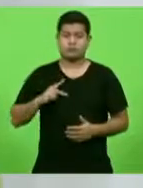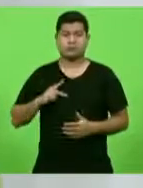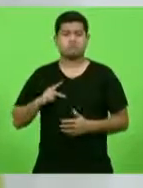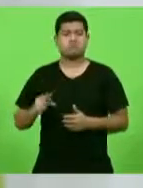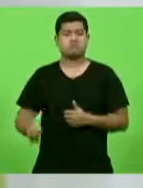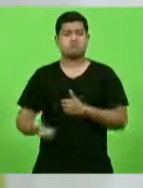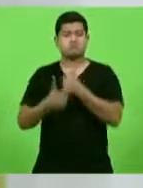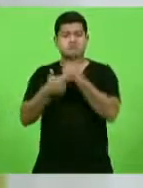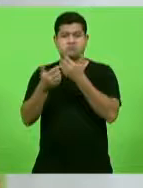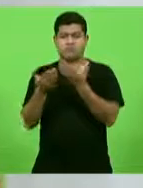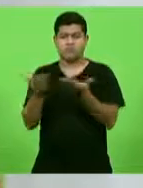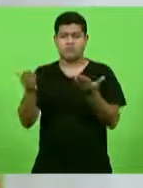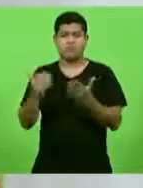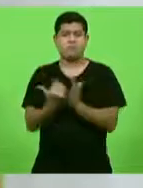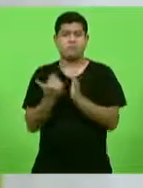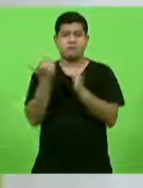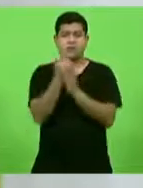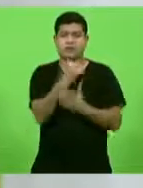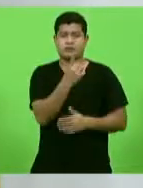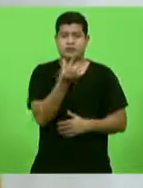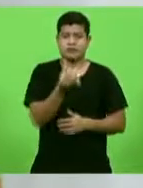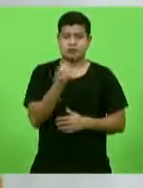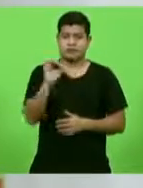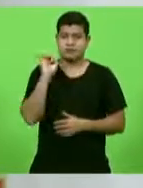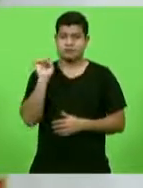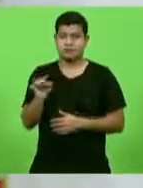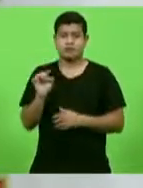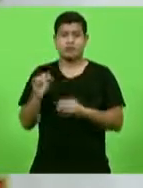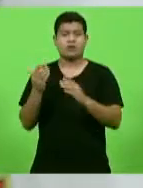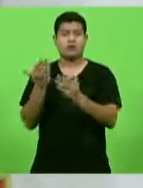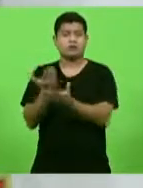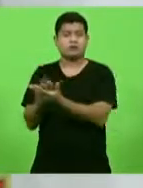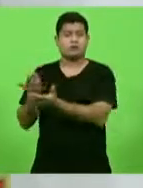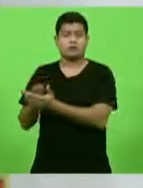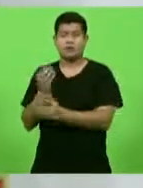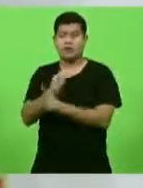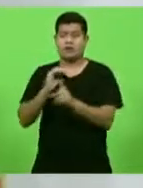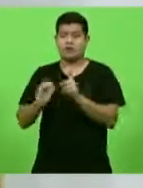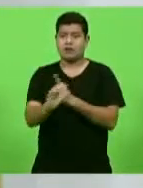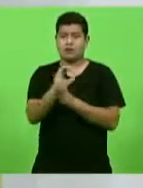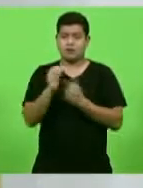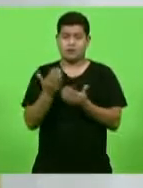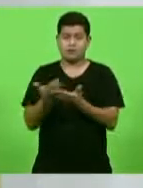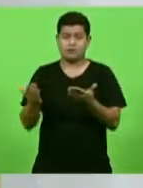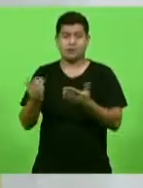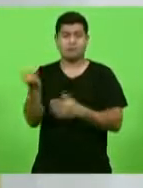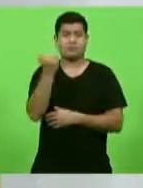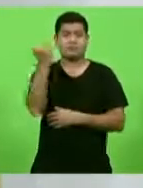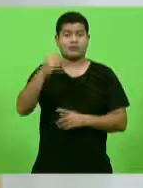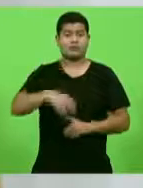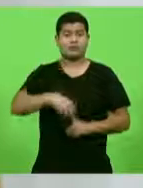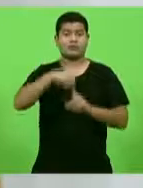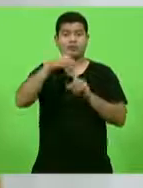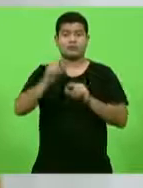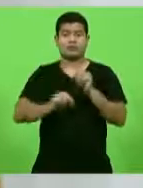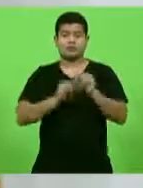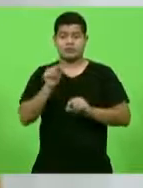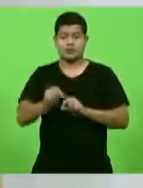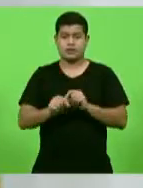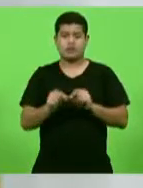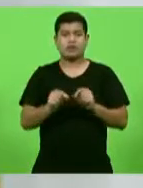160 mil estudantes dessas comunidades, sendo importante destacar que o evento